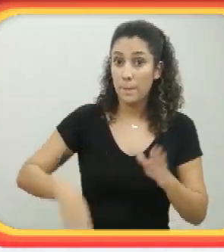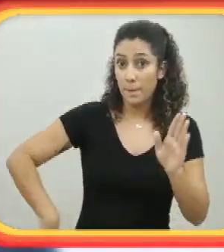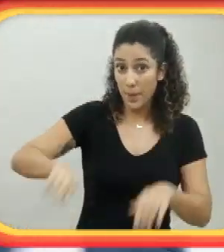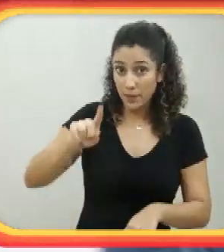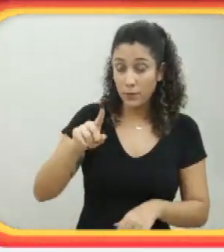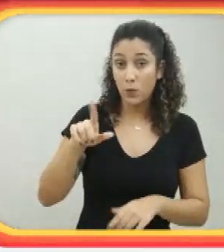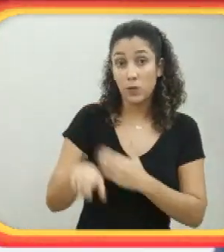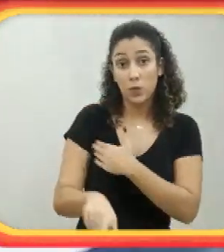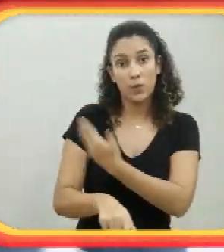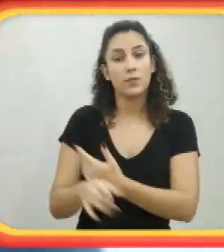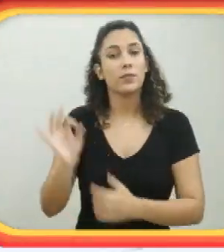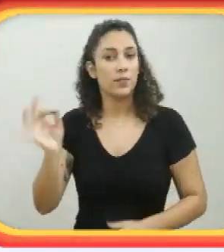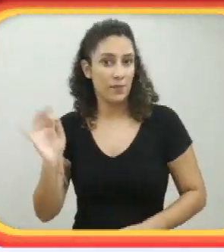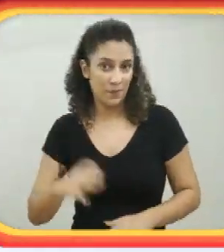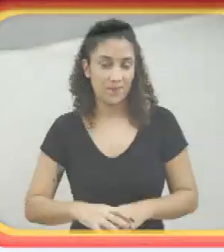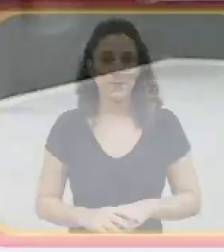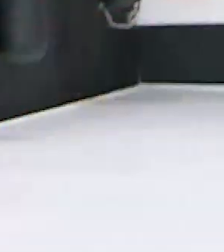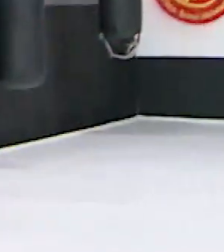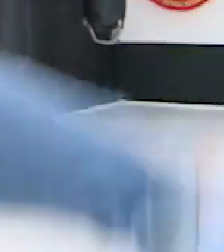perna esquerda, Fernanda chuta a raquete.